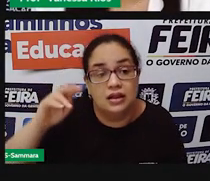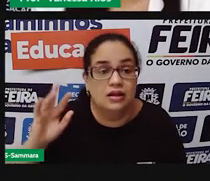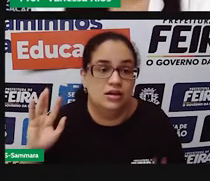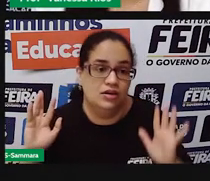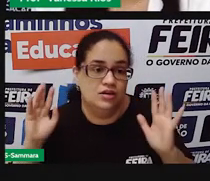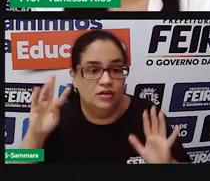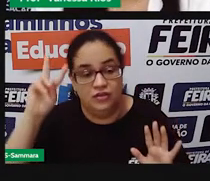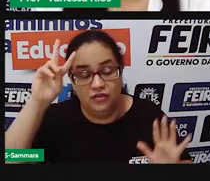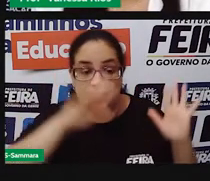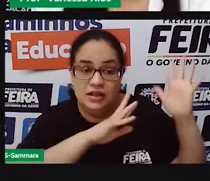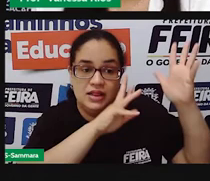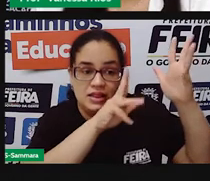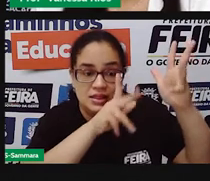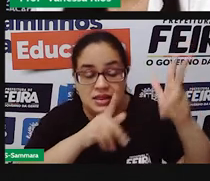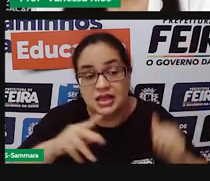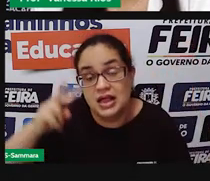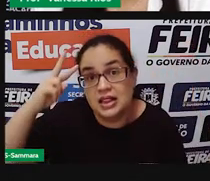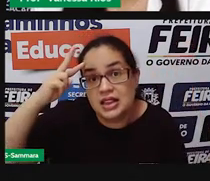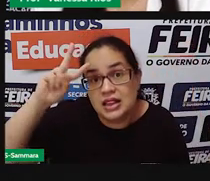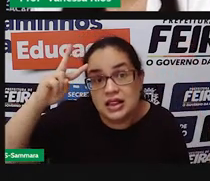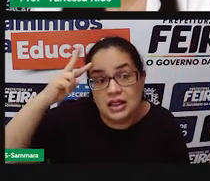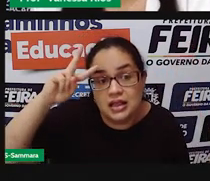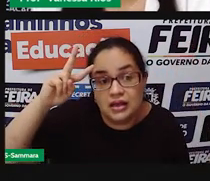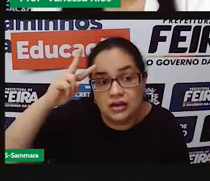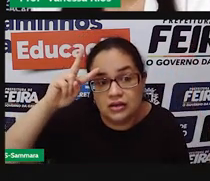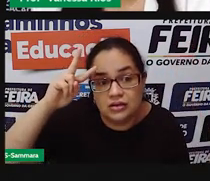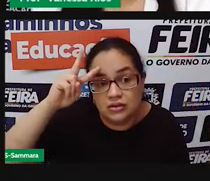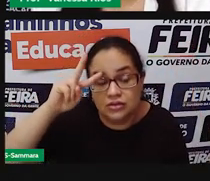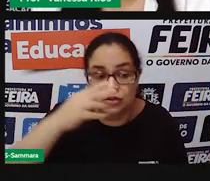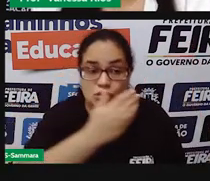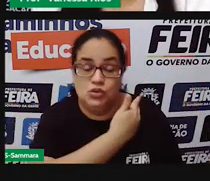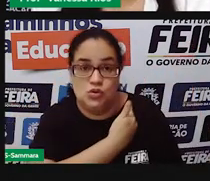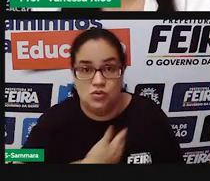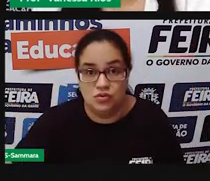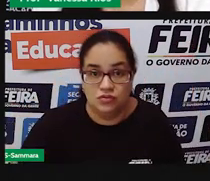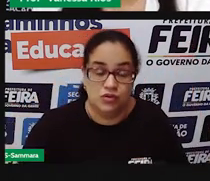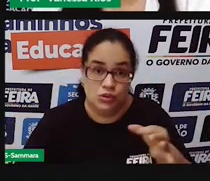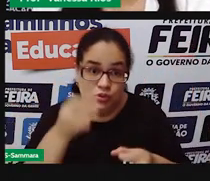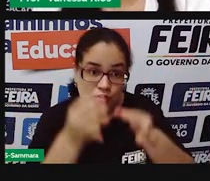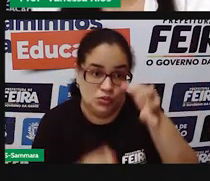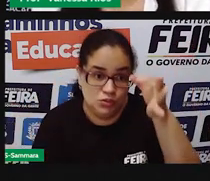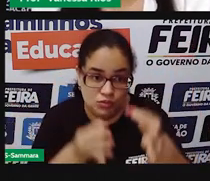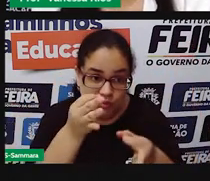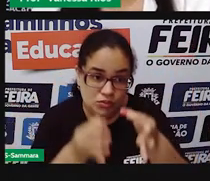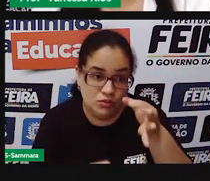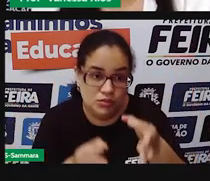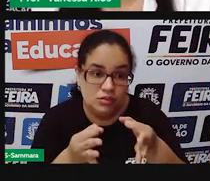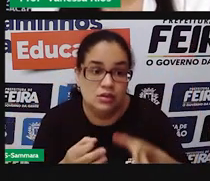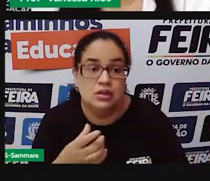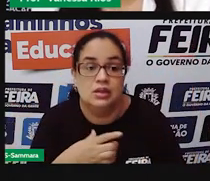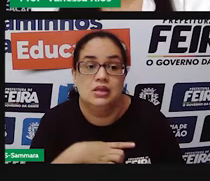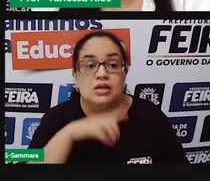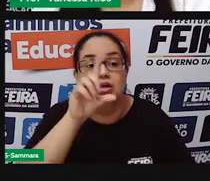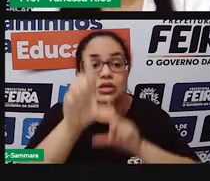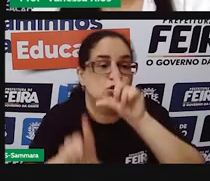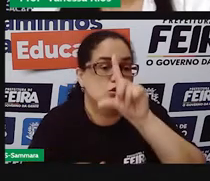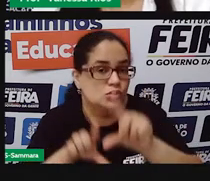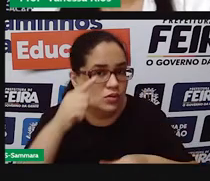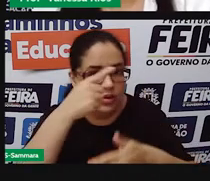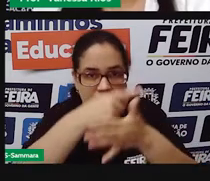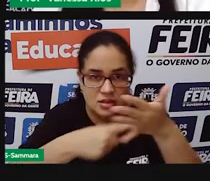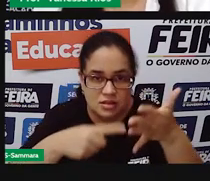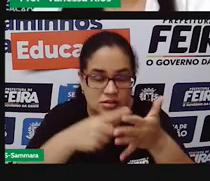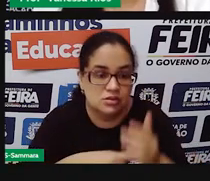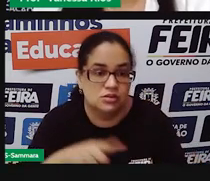aqui e lembrar, né, que o poder judiciário aí não é algo que é escolhido pelas eleições,